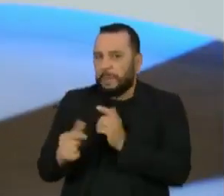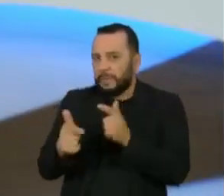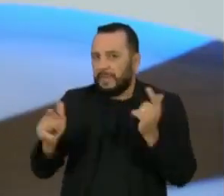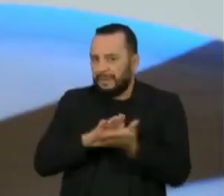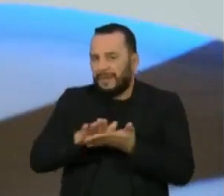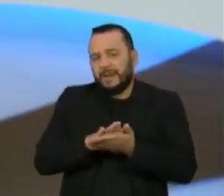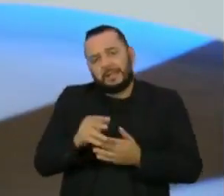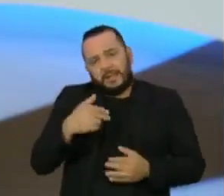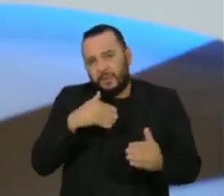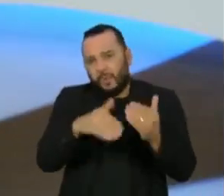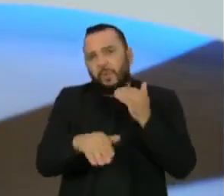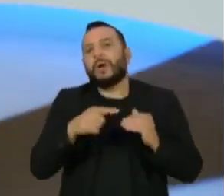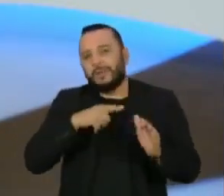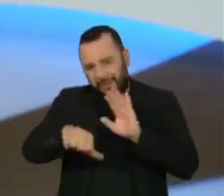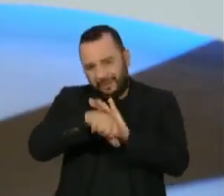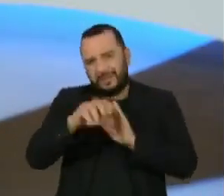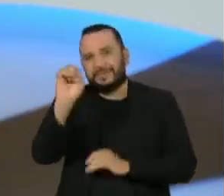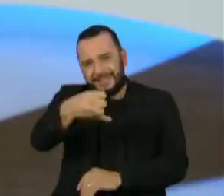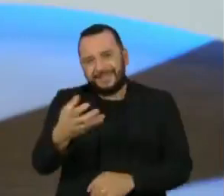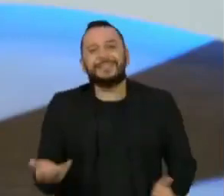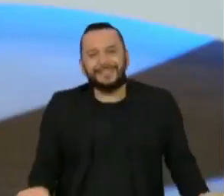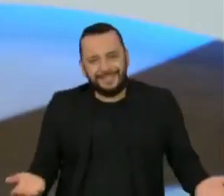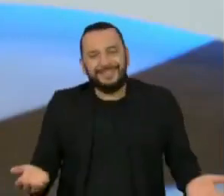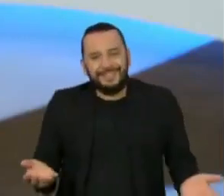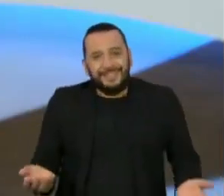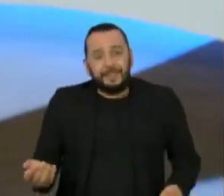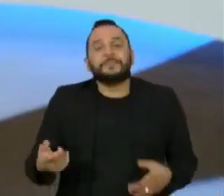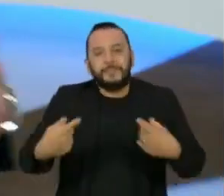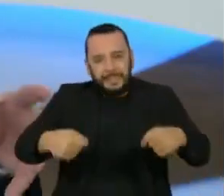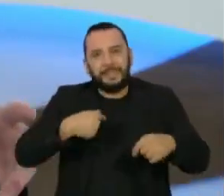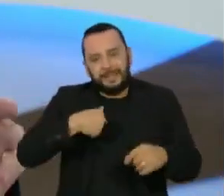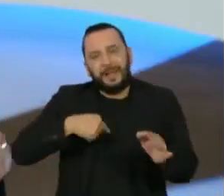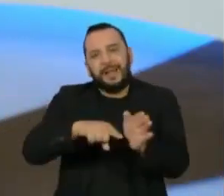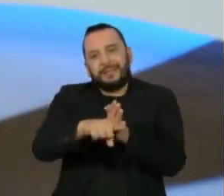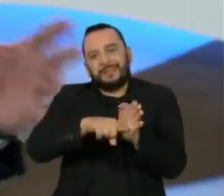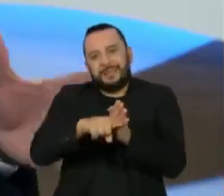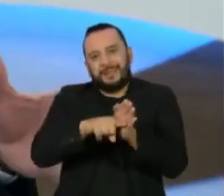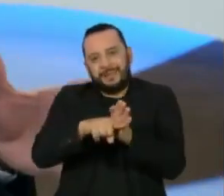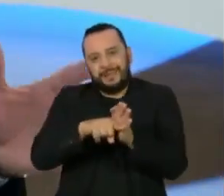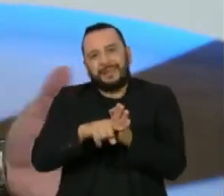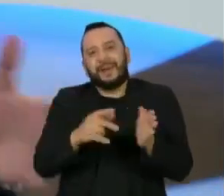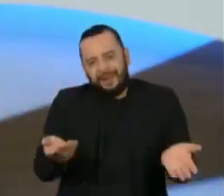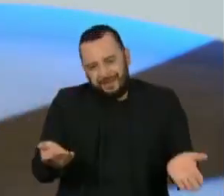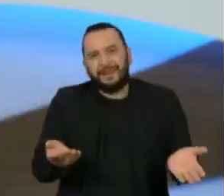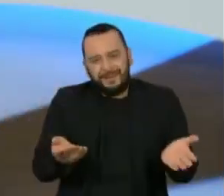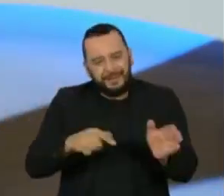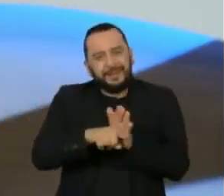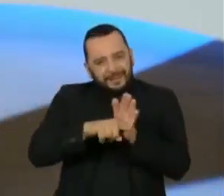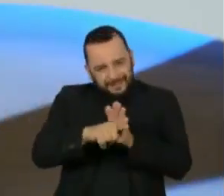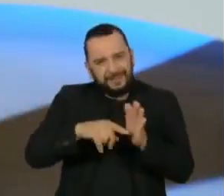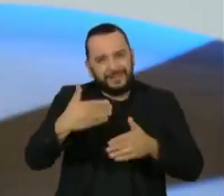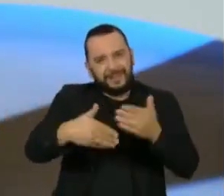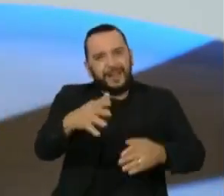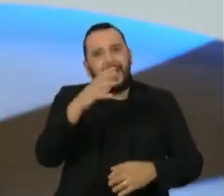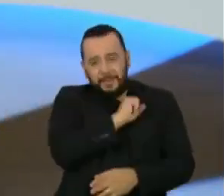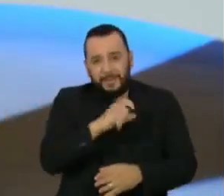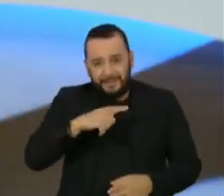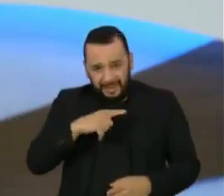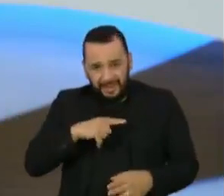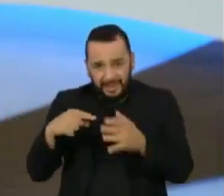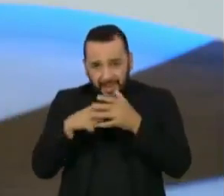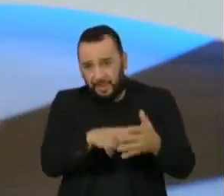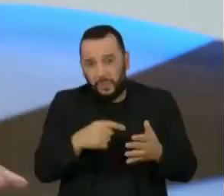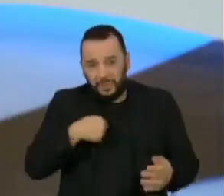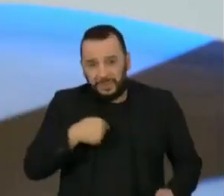estratégia deles de acelerar a investigação, que é isso que nós estamos sentindo, para demonstrar que se não existe crime, existe uma denúncia caluniosa da nossa parte,